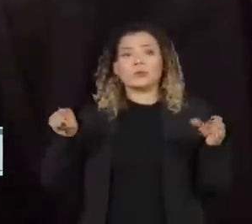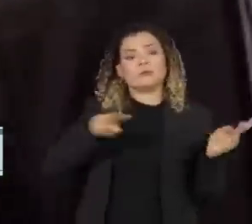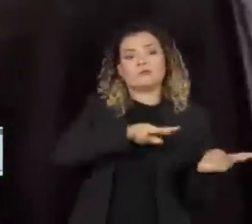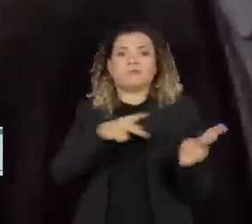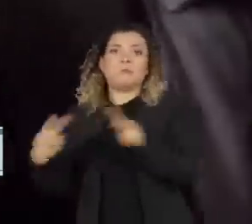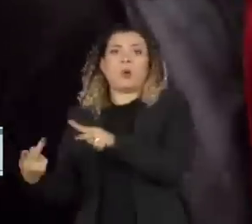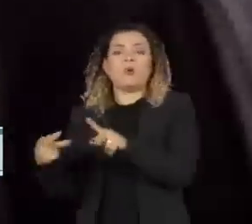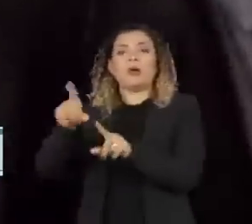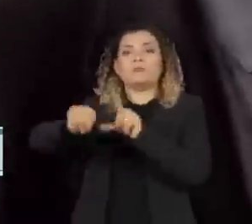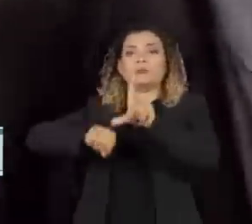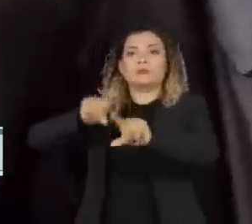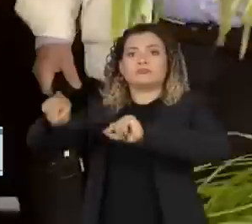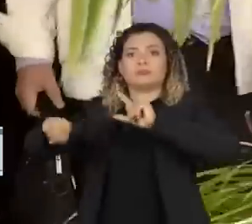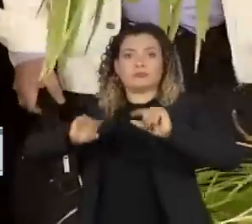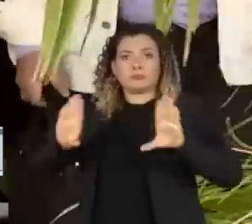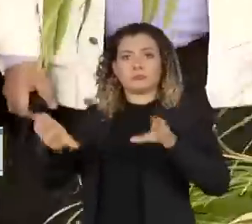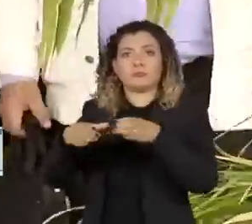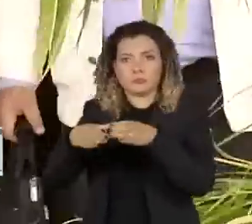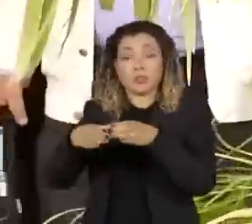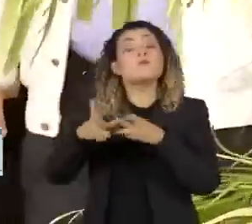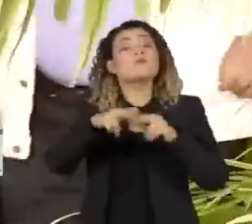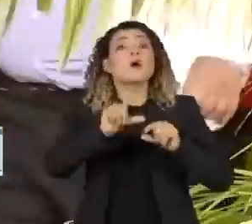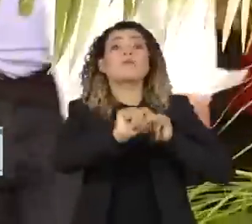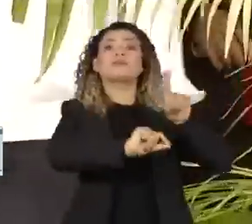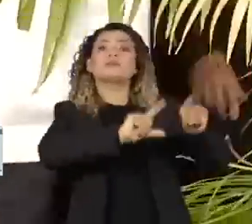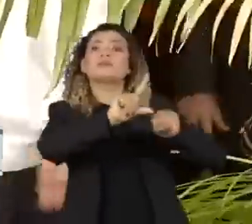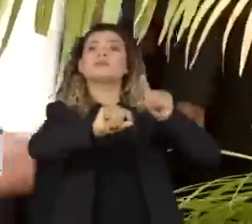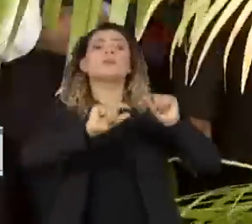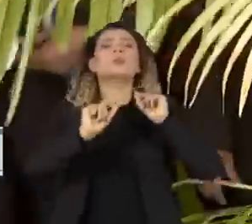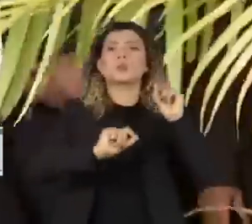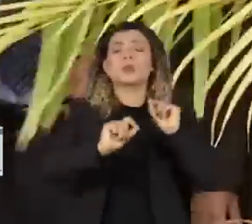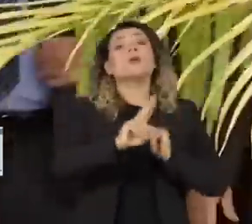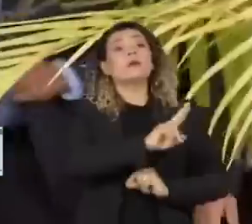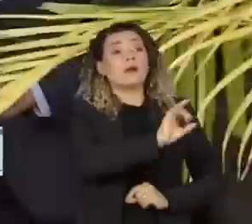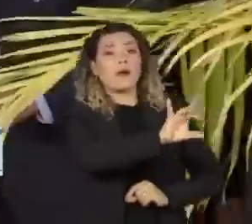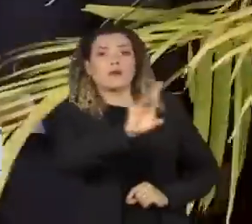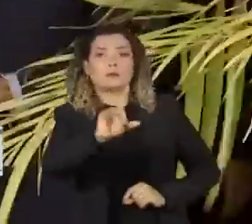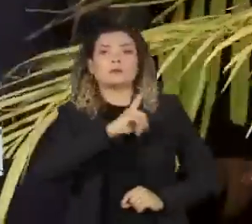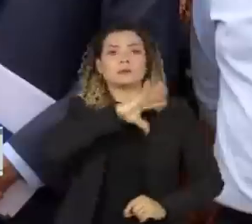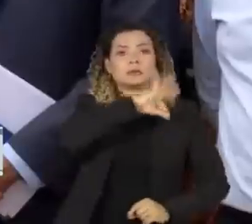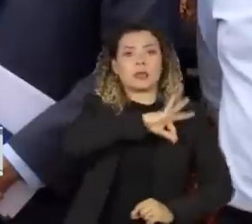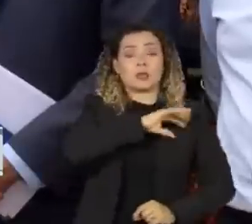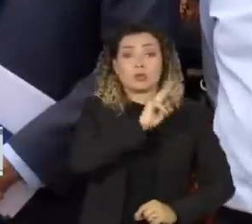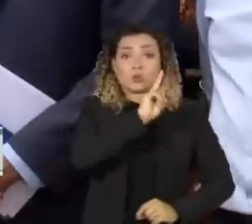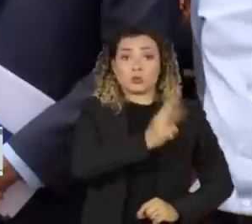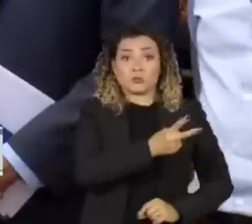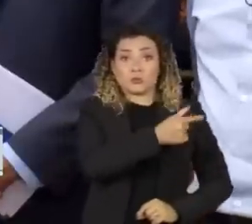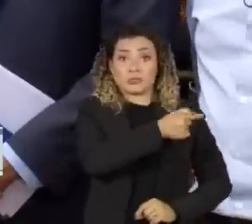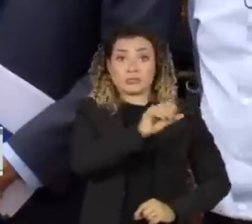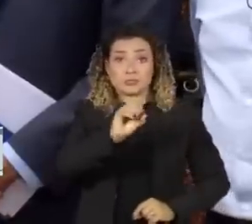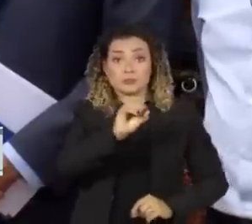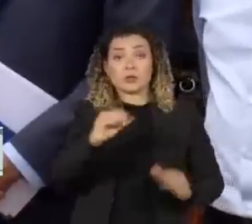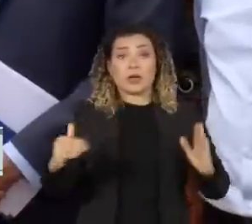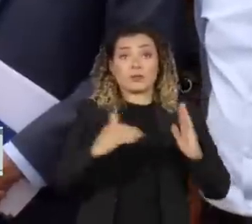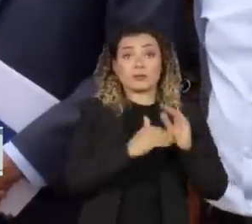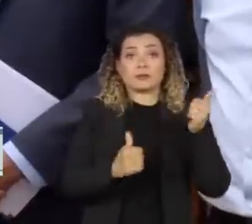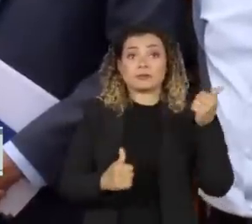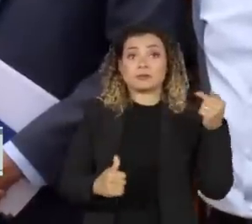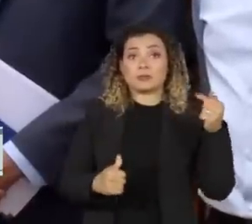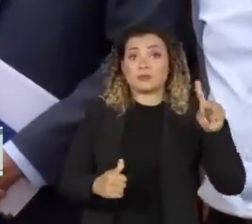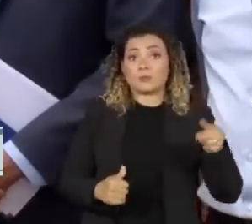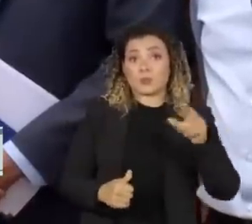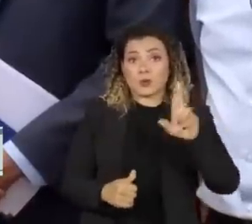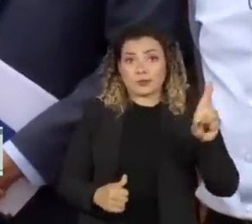nomeação dos indicados. Os nomeados terão direito a salários que variam de R$ 2.700 a R 17 mil.